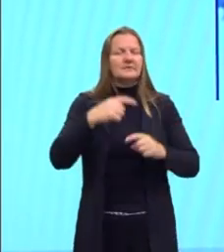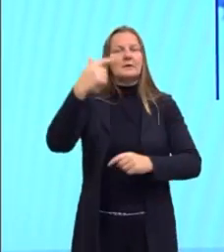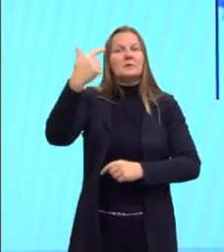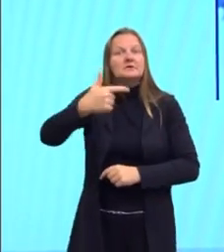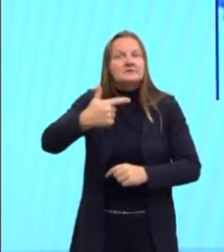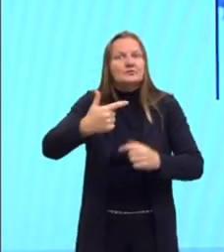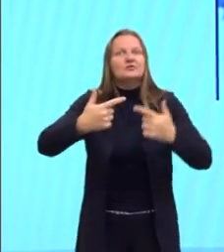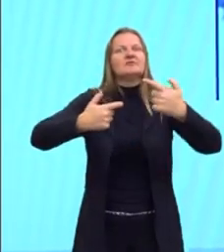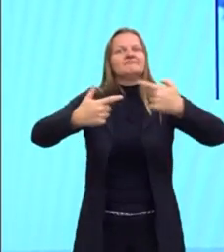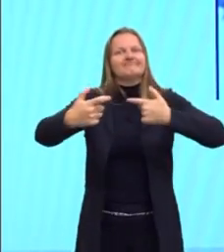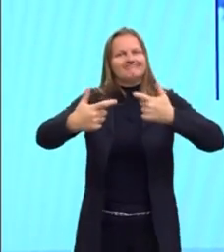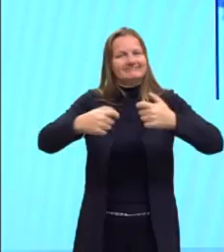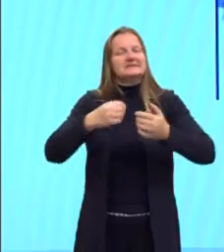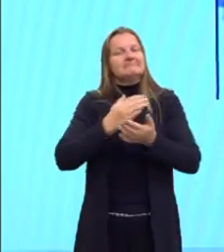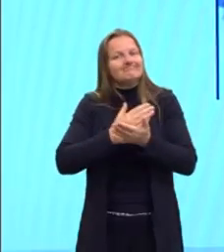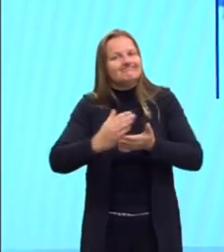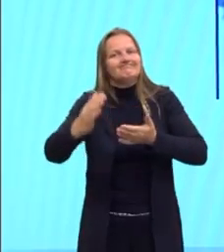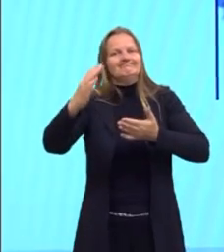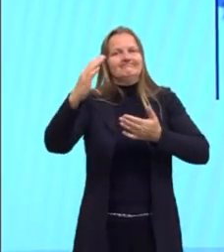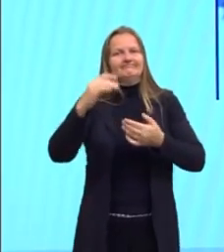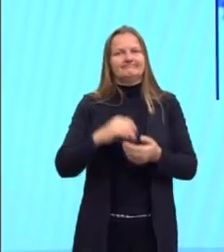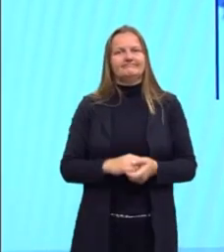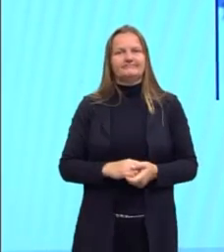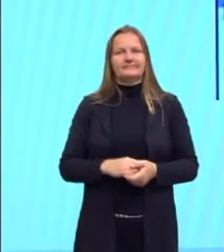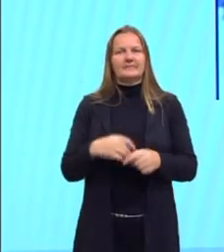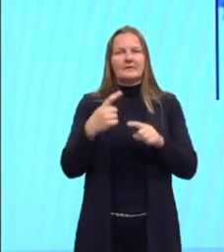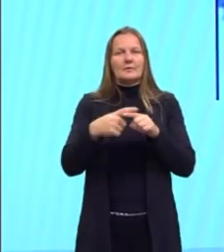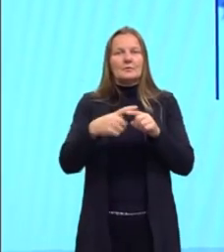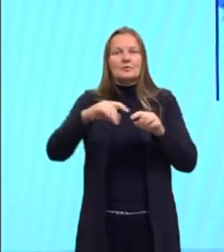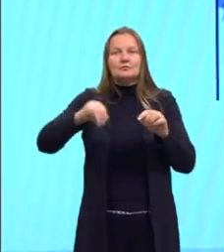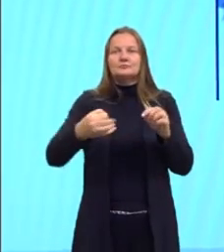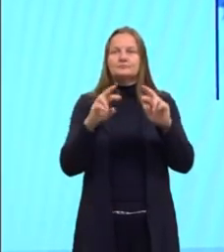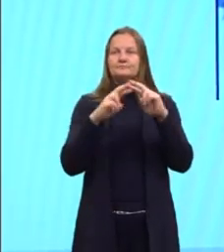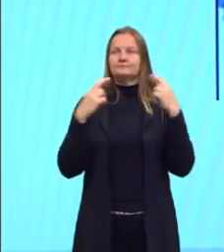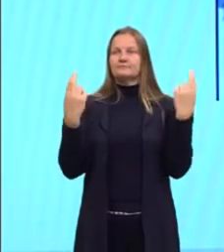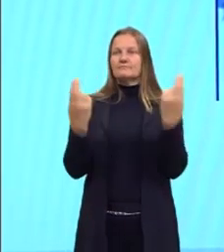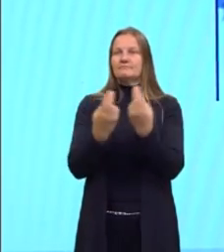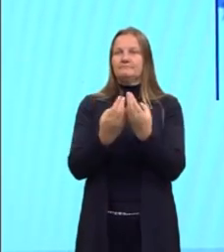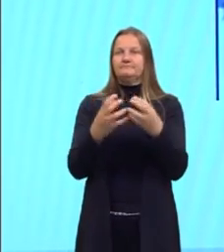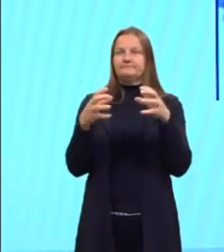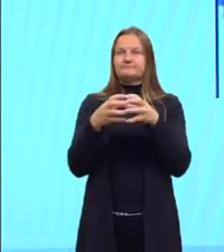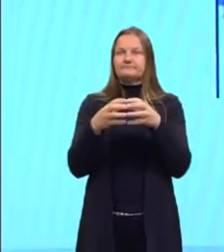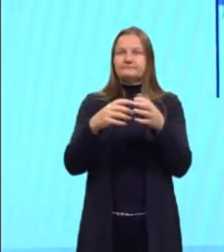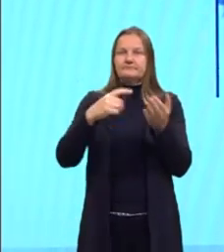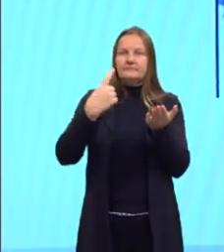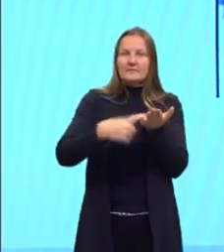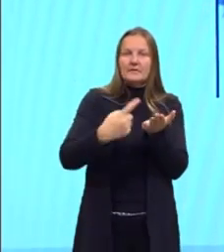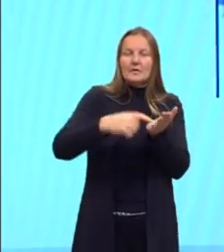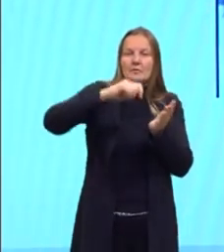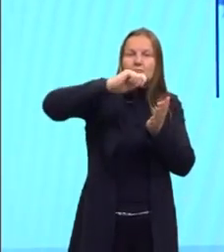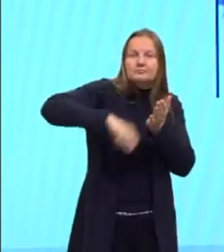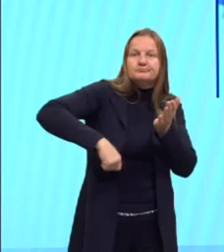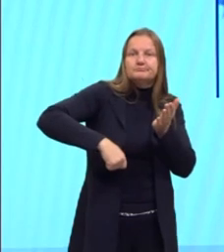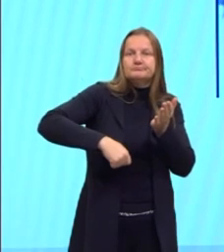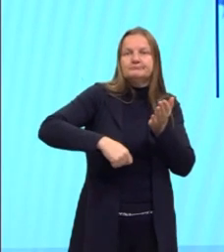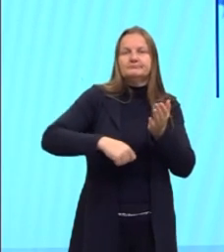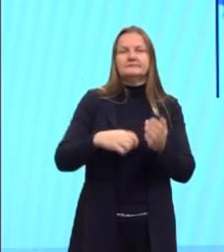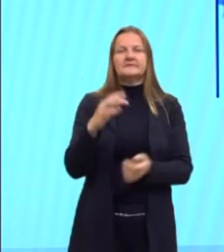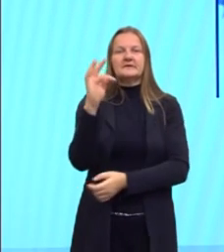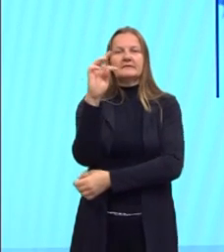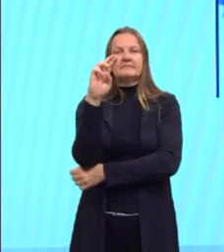Guerra Mundial. Está mostrando para vocês justamente, né, quando nós temos essa assinatura do Tratado de Versalhes, né,